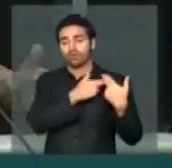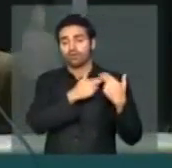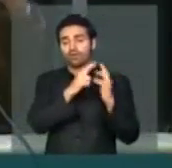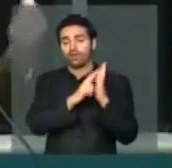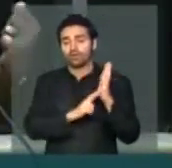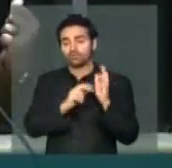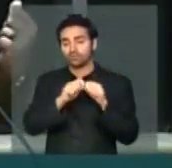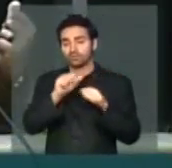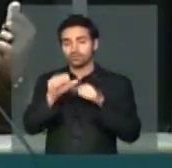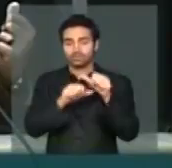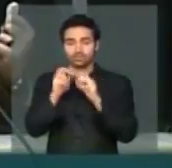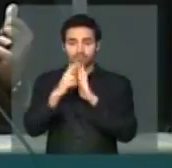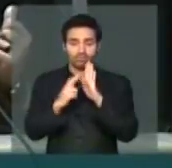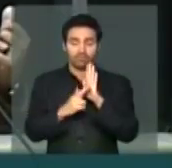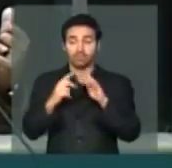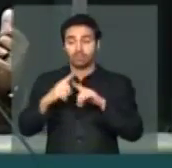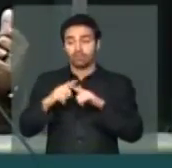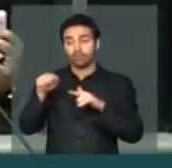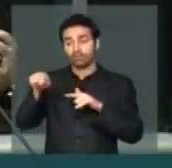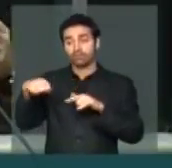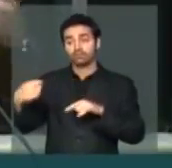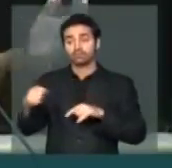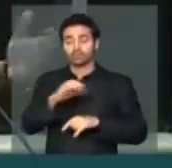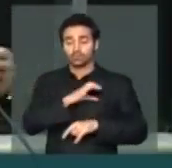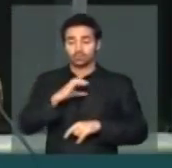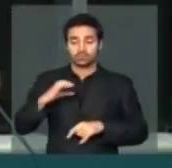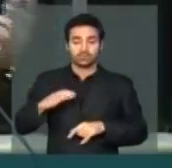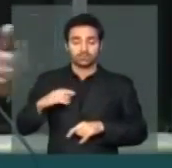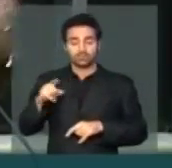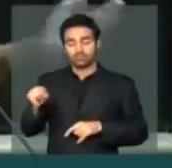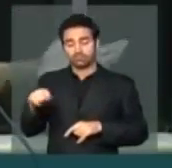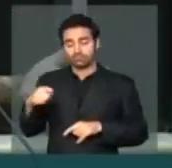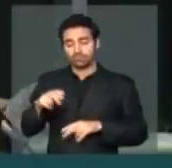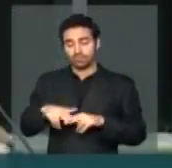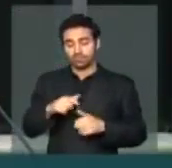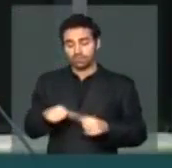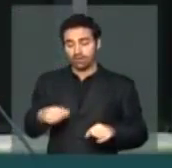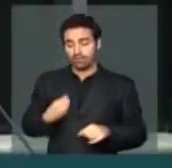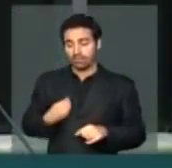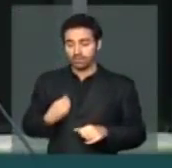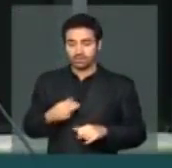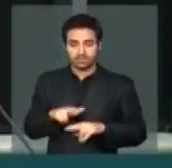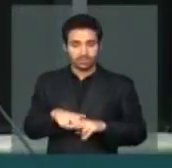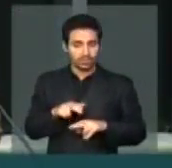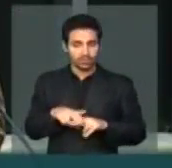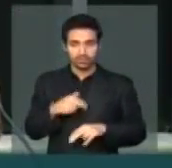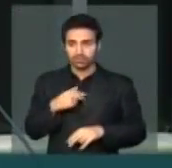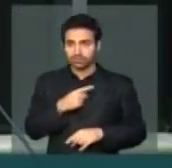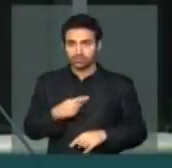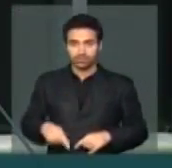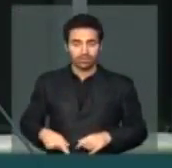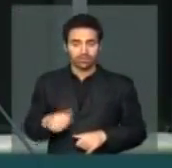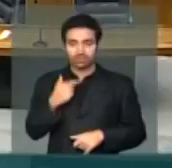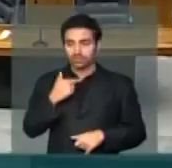para uma reforma que a comissão que ele presidiu não está habilitada a fazer. Uma vergonha.